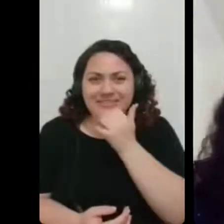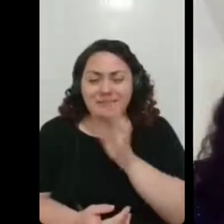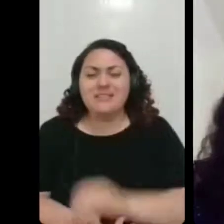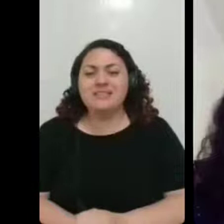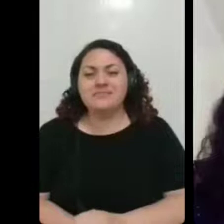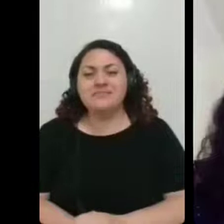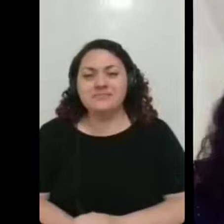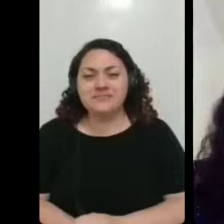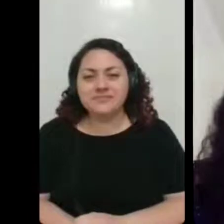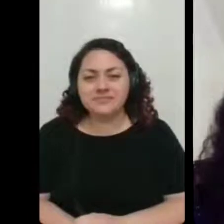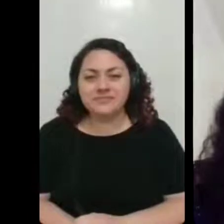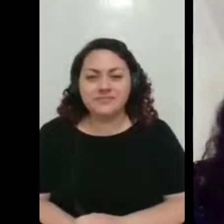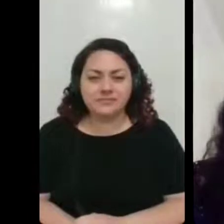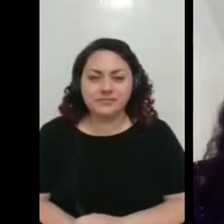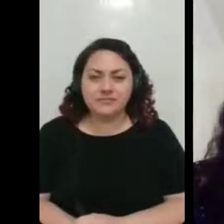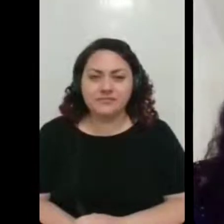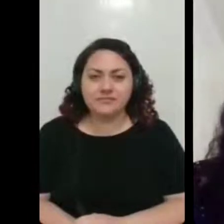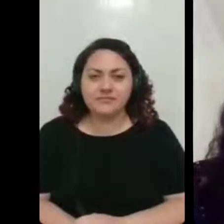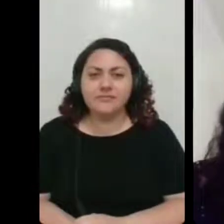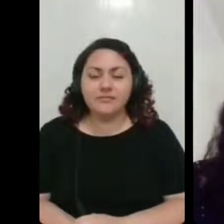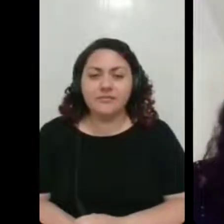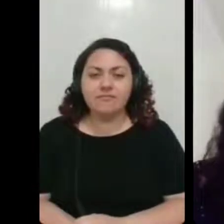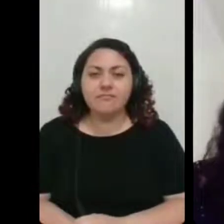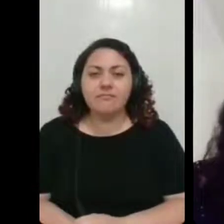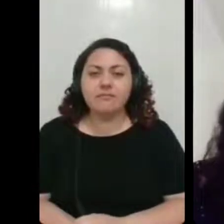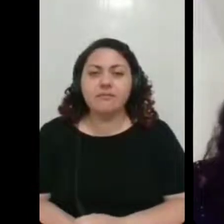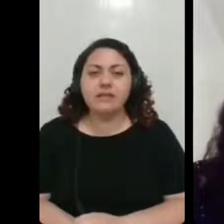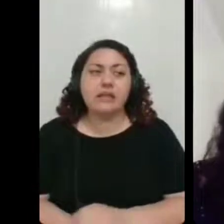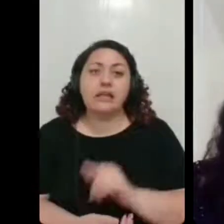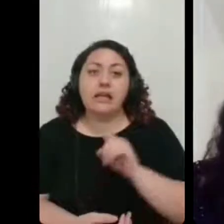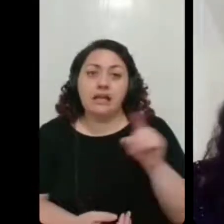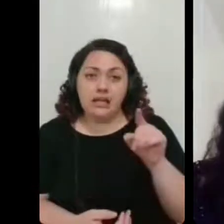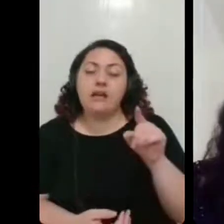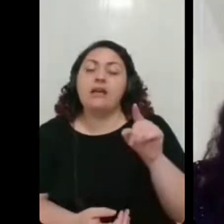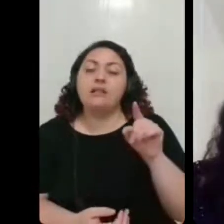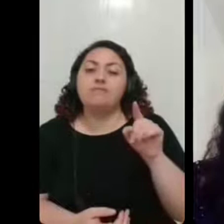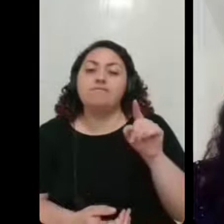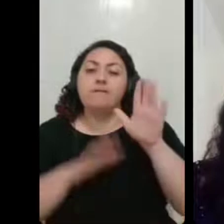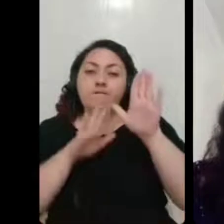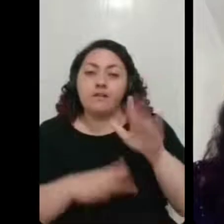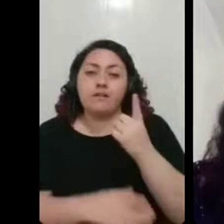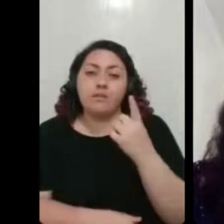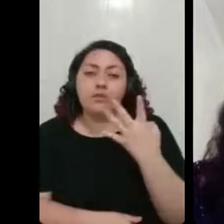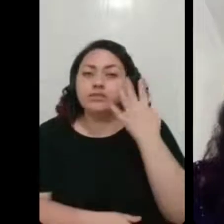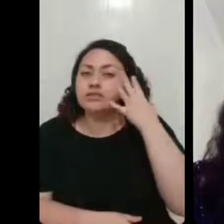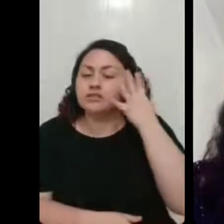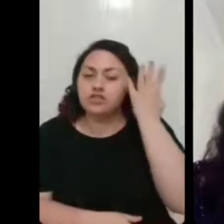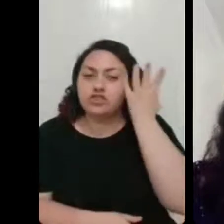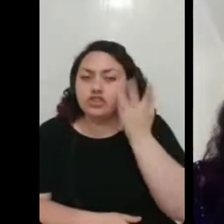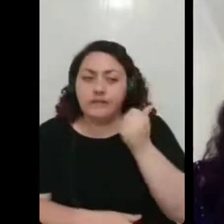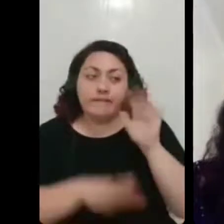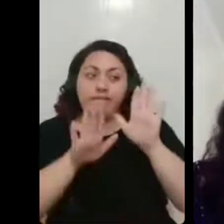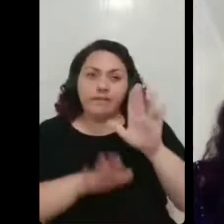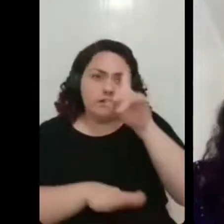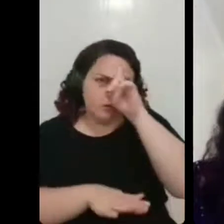Mas, enfim, ela teve, né, dessa forma, ela foi internada, por 14 dias internada, e não foi